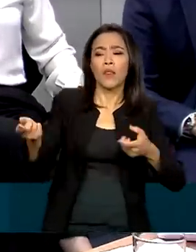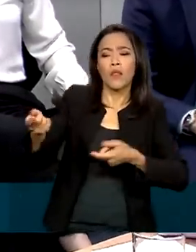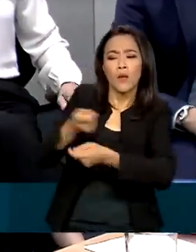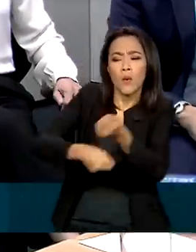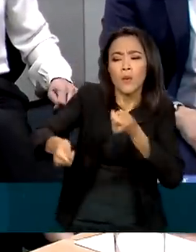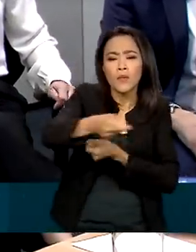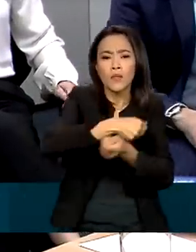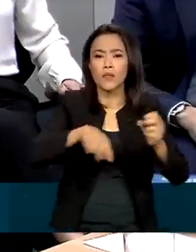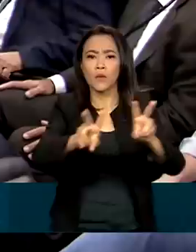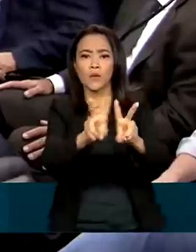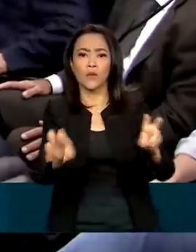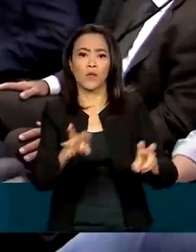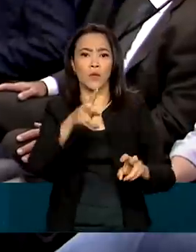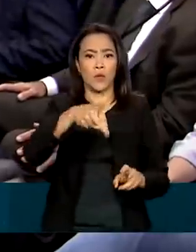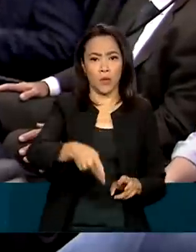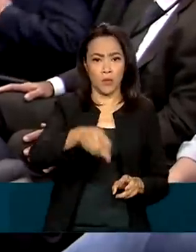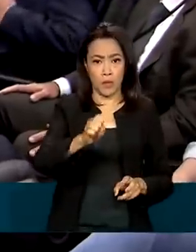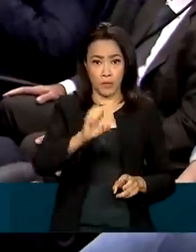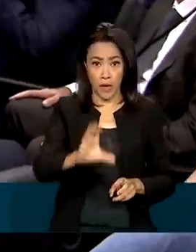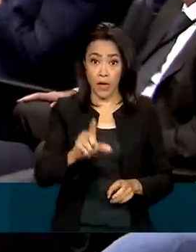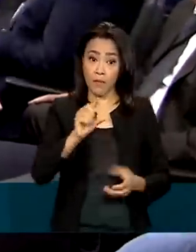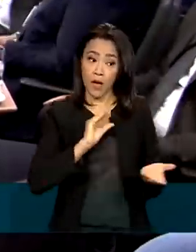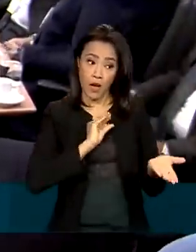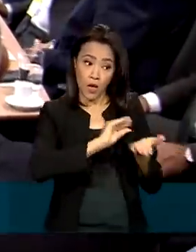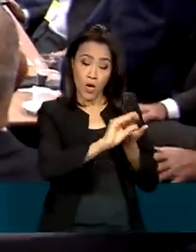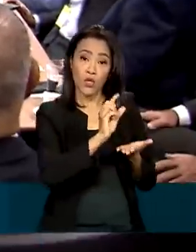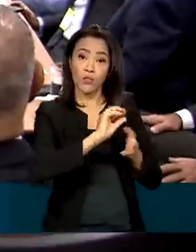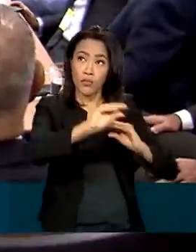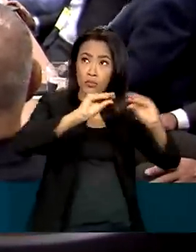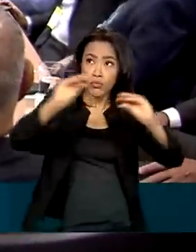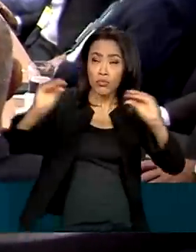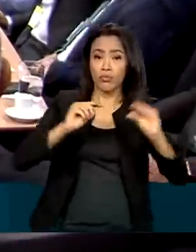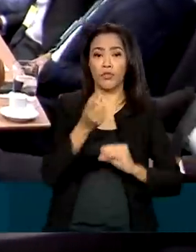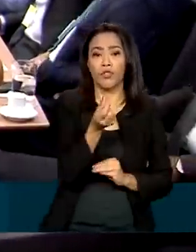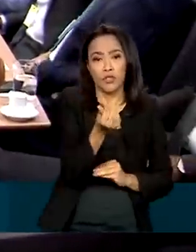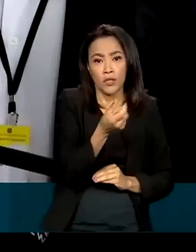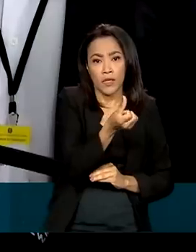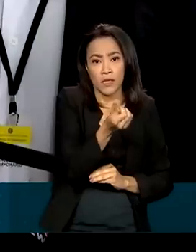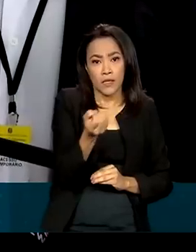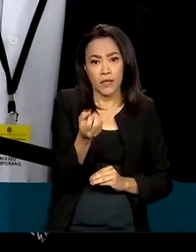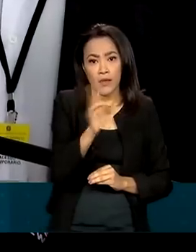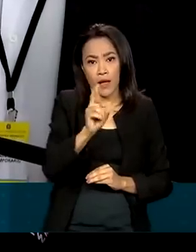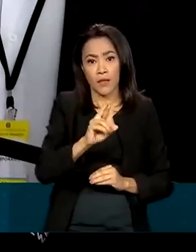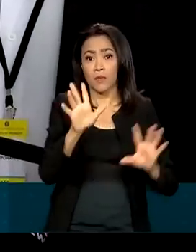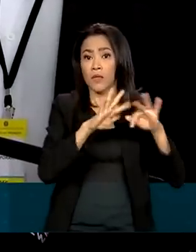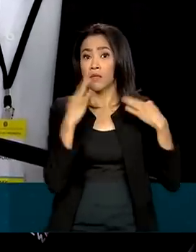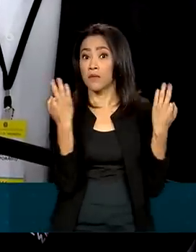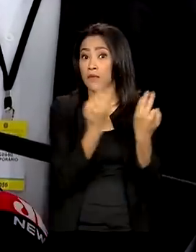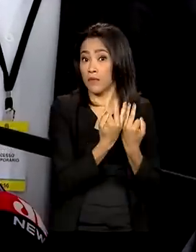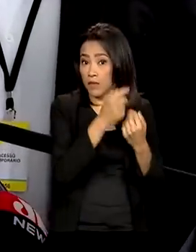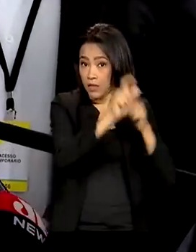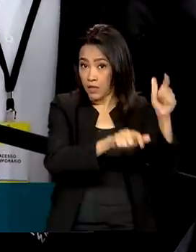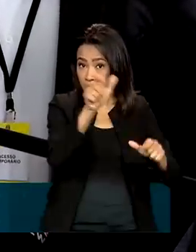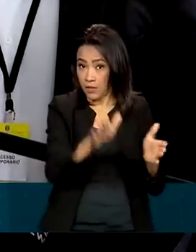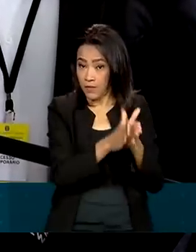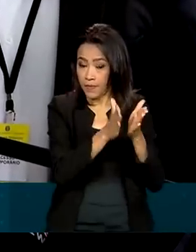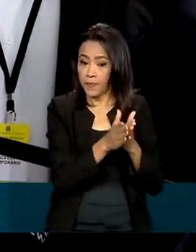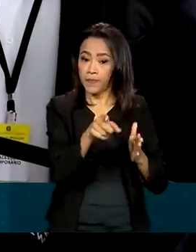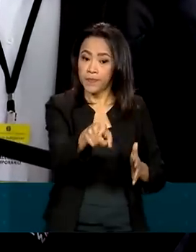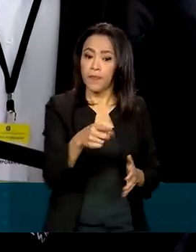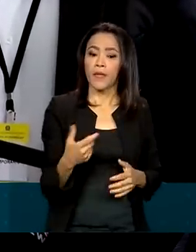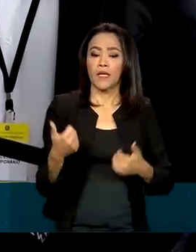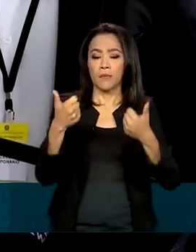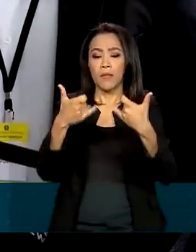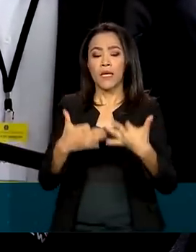a PEC que vai garantir 600 reais para o programa de transferência de renda no ano que vem. Tem sim essa questão do prazo. Então tem